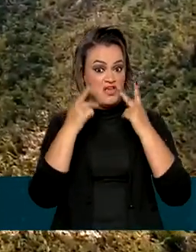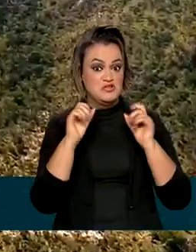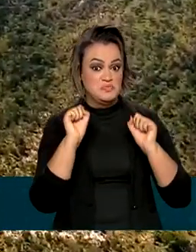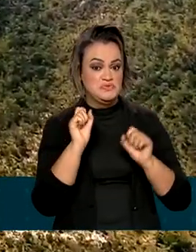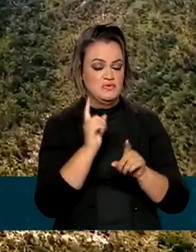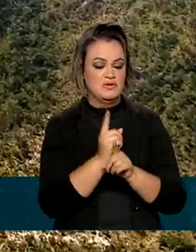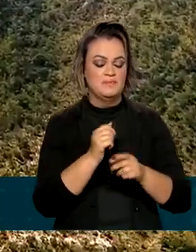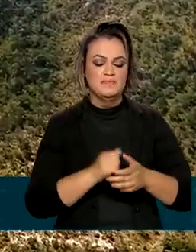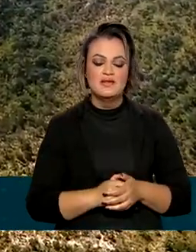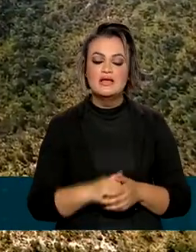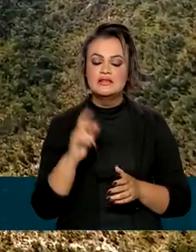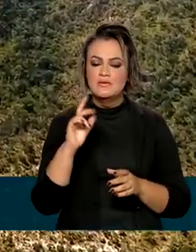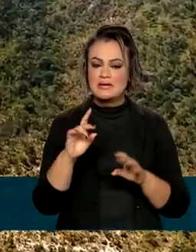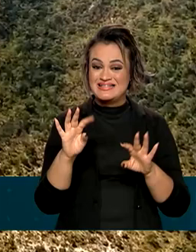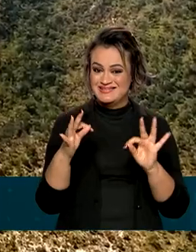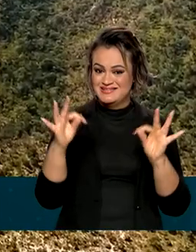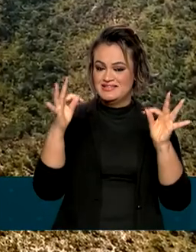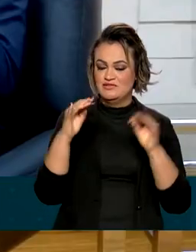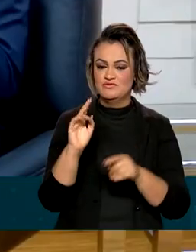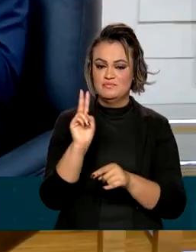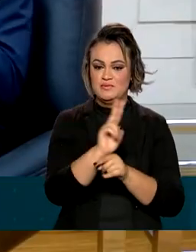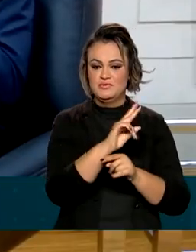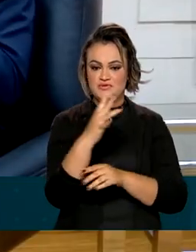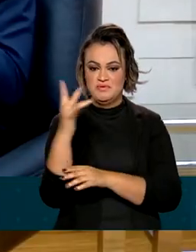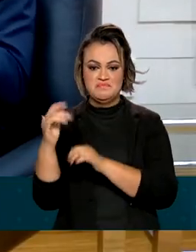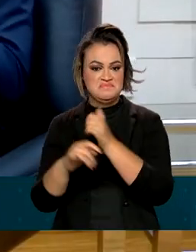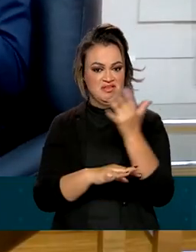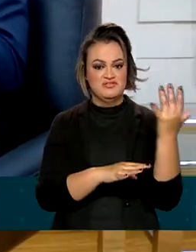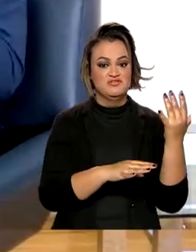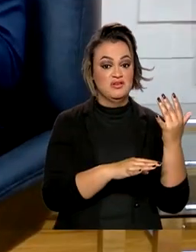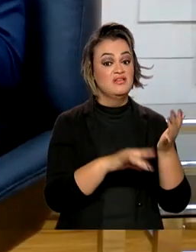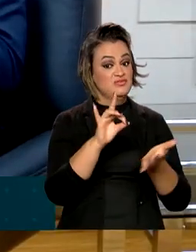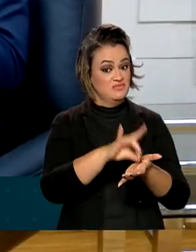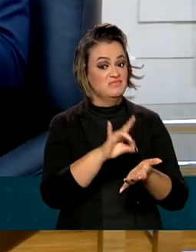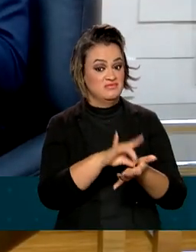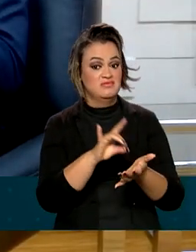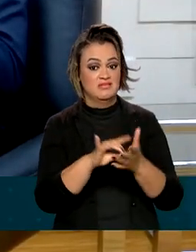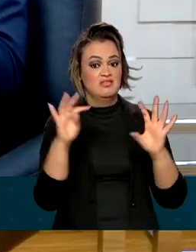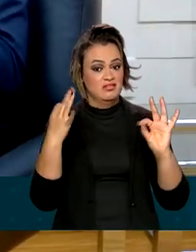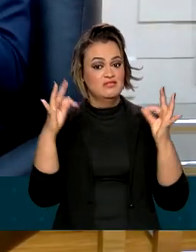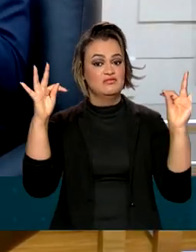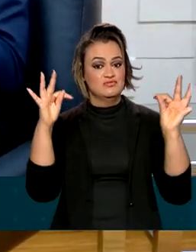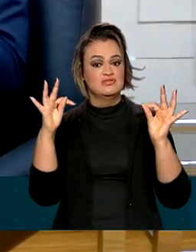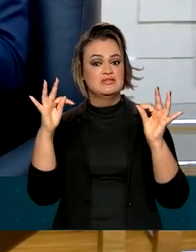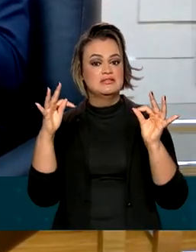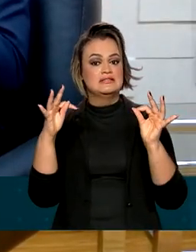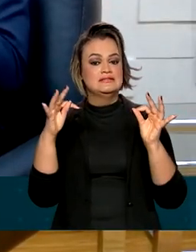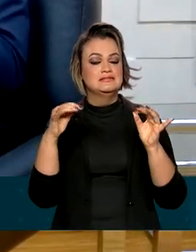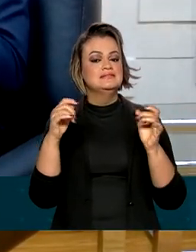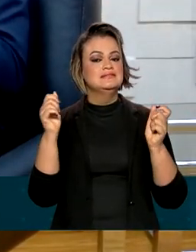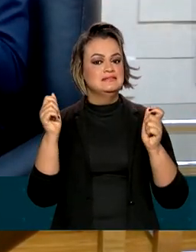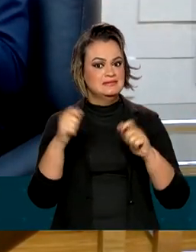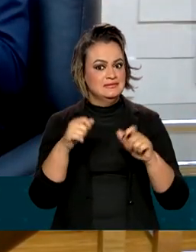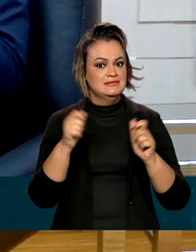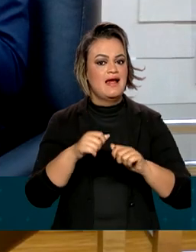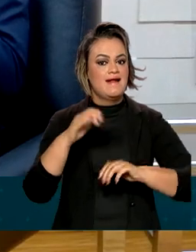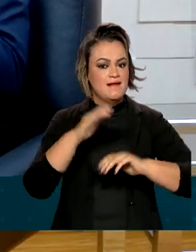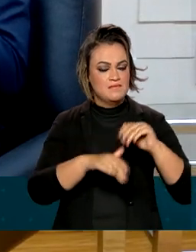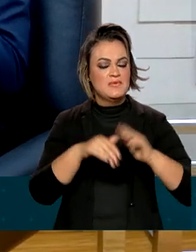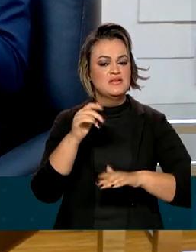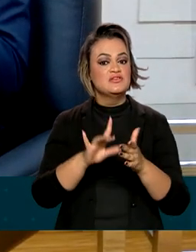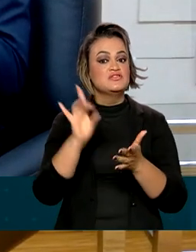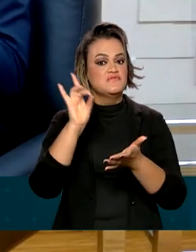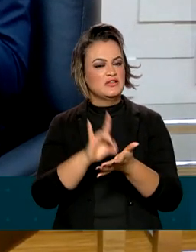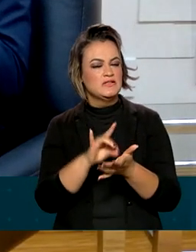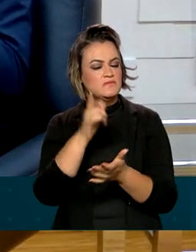para ampliar as ações de proteção ambiental. E realmente, a tecnologia, ela dá maior efetividade, dá